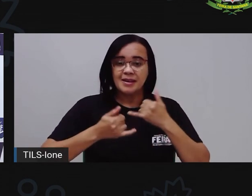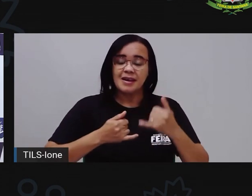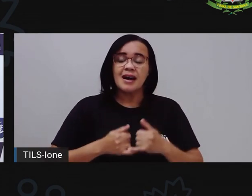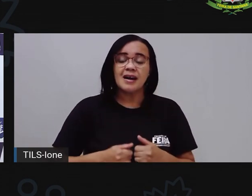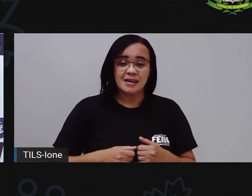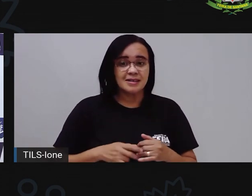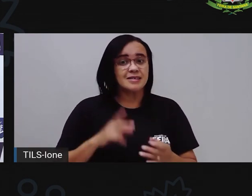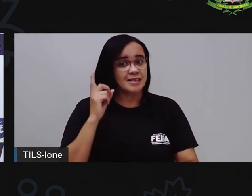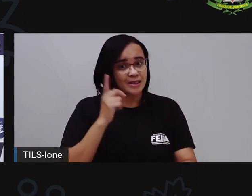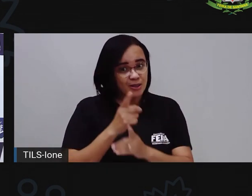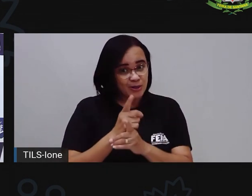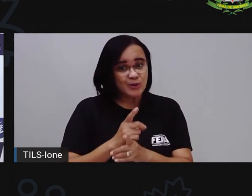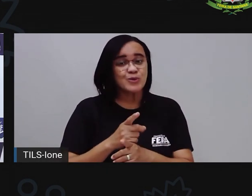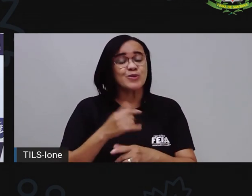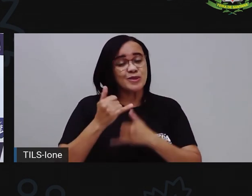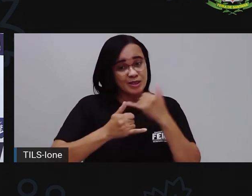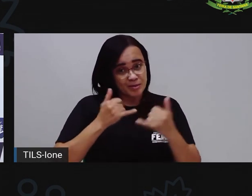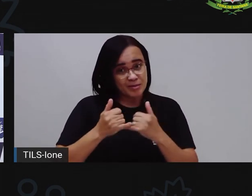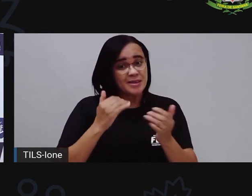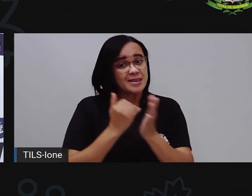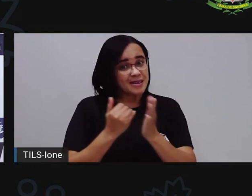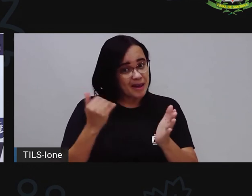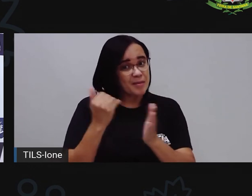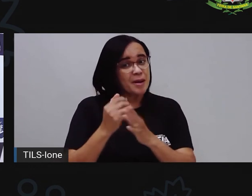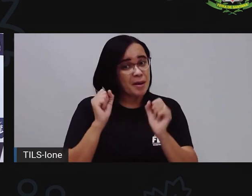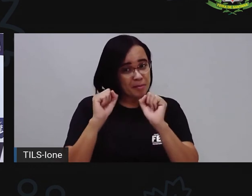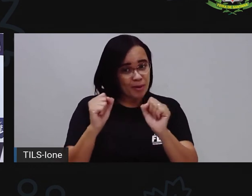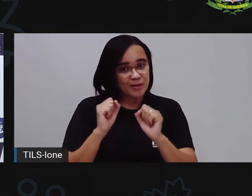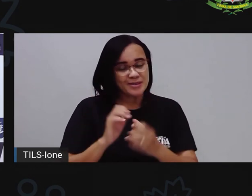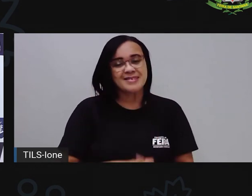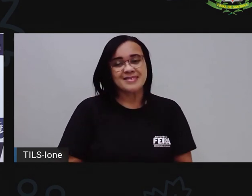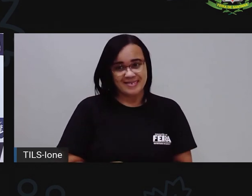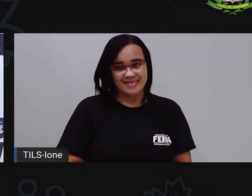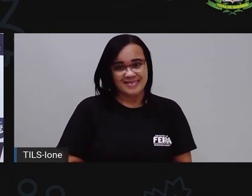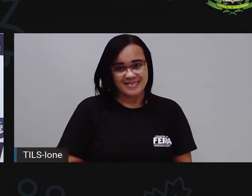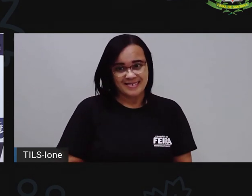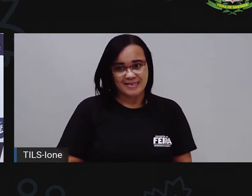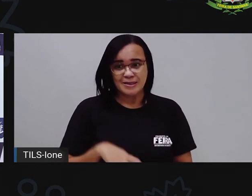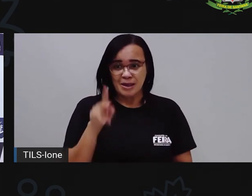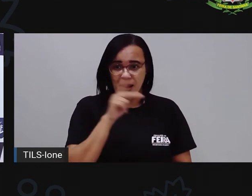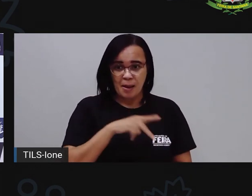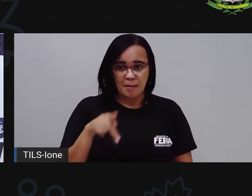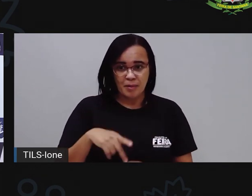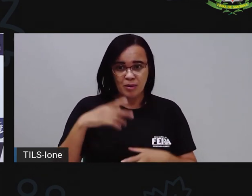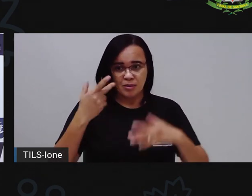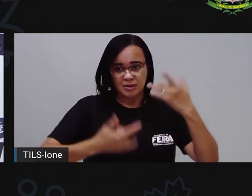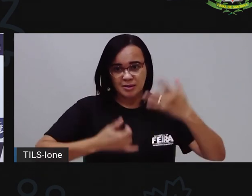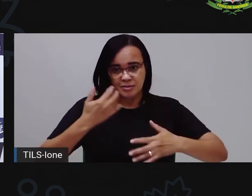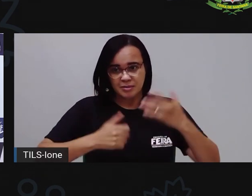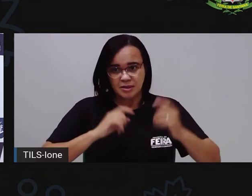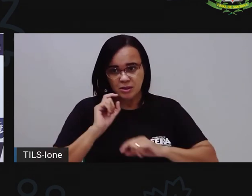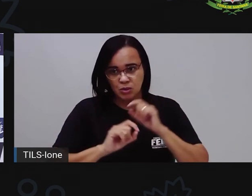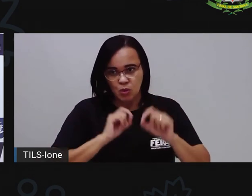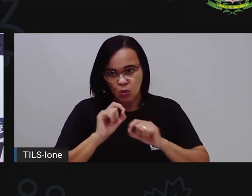mais. Está certo? Então, como a prova já falou para vocês, né? Procurem aí...